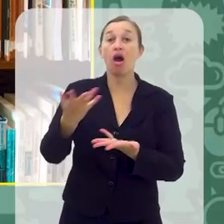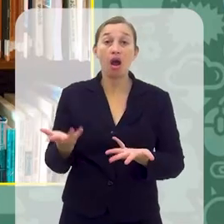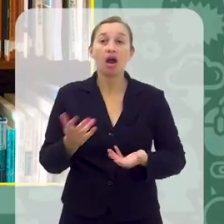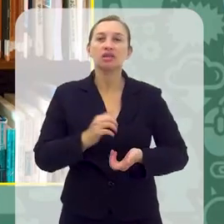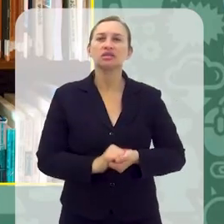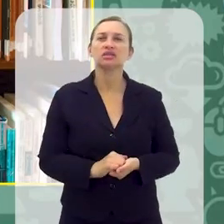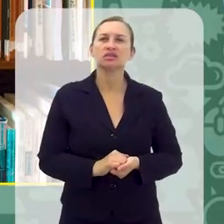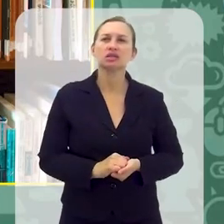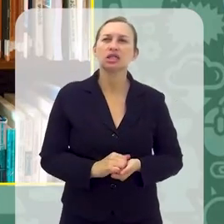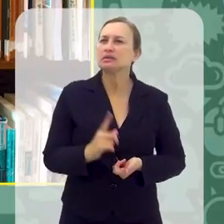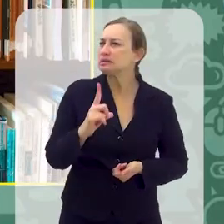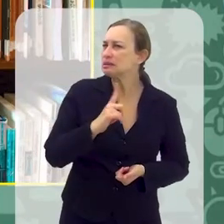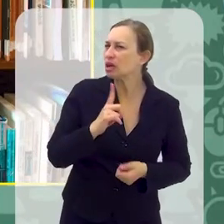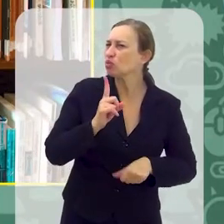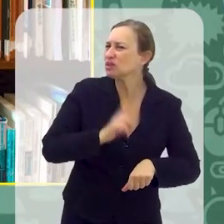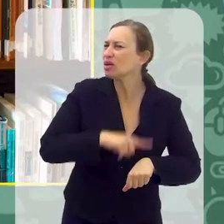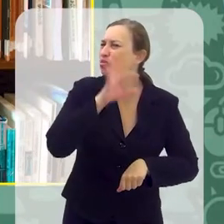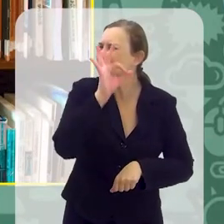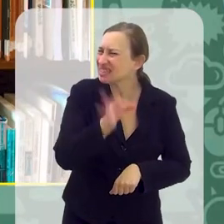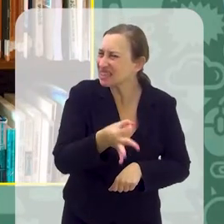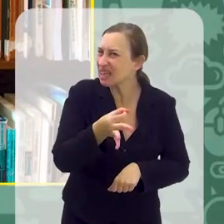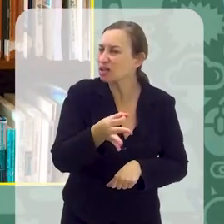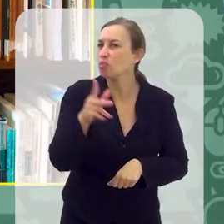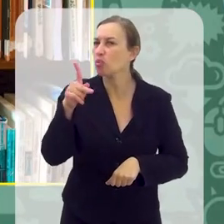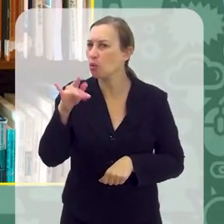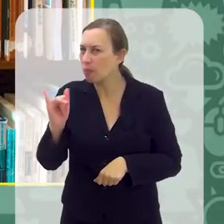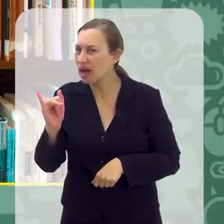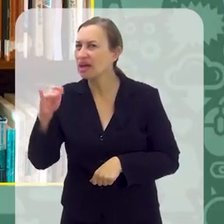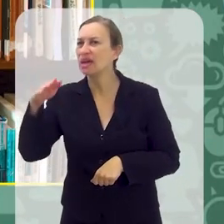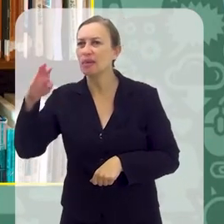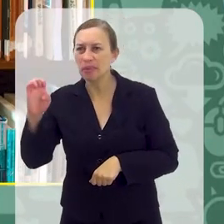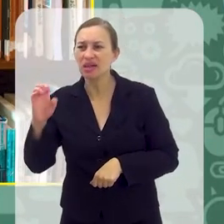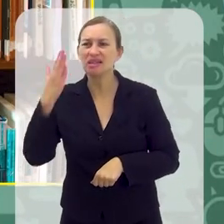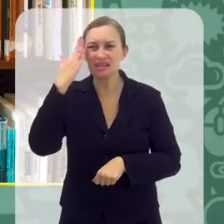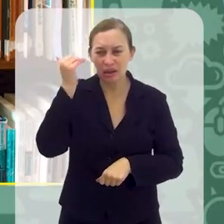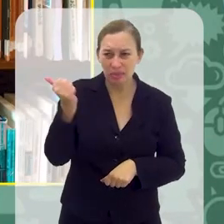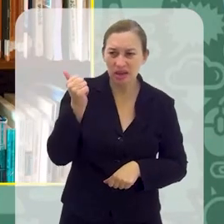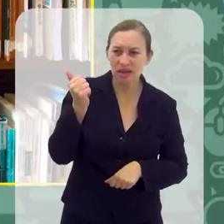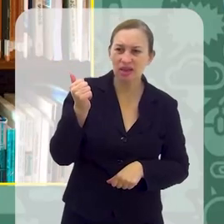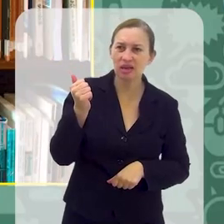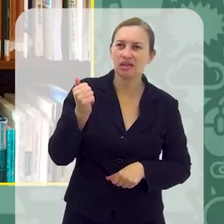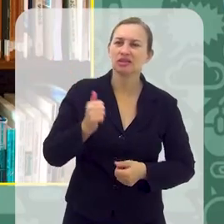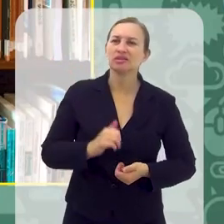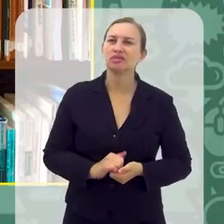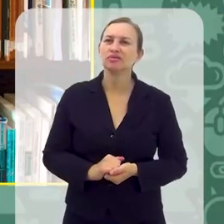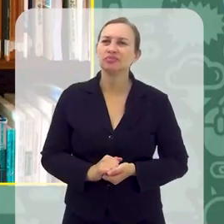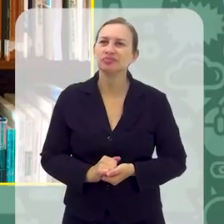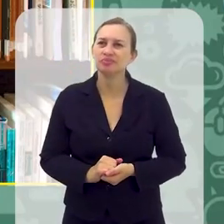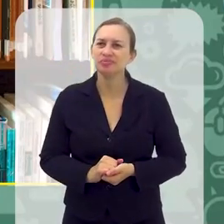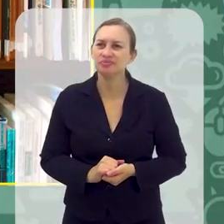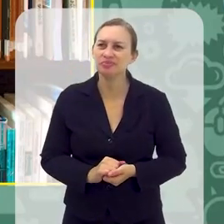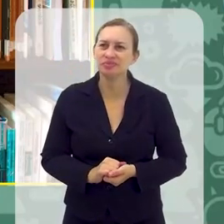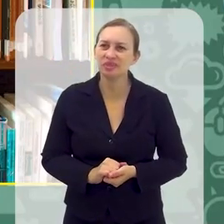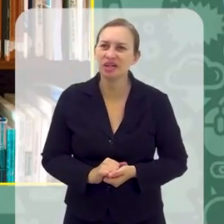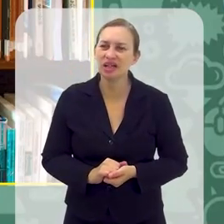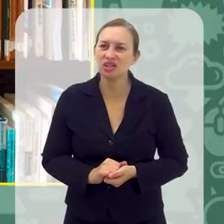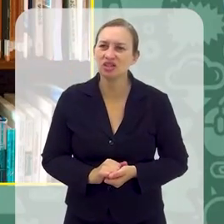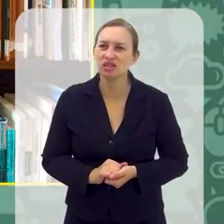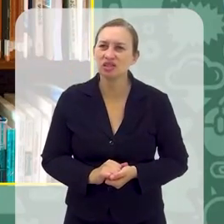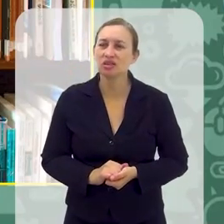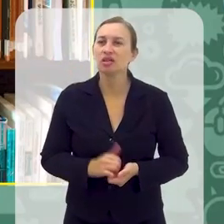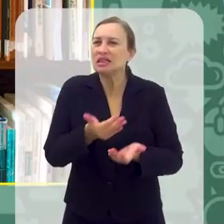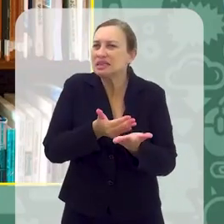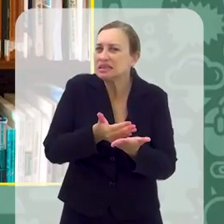enfim. Existe um tempo ideal para os pais saberem, assim, ou com que idade, na verdade, essa criança